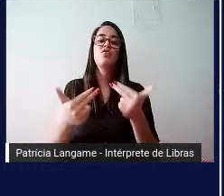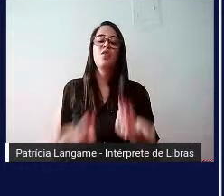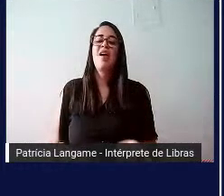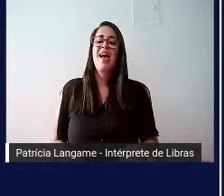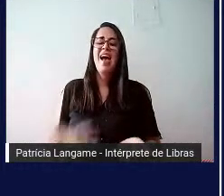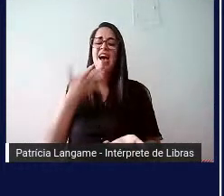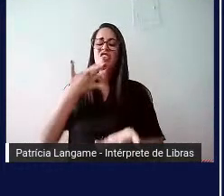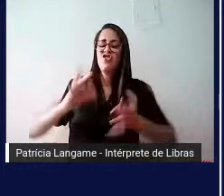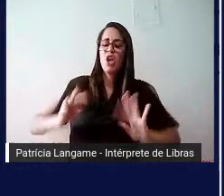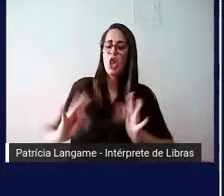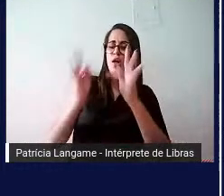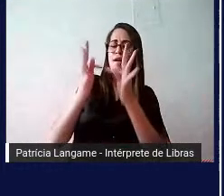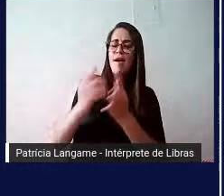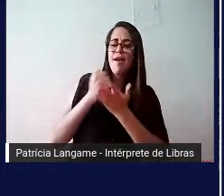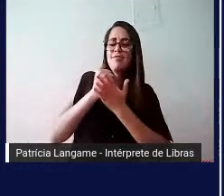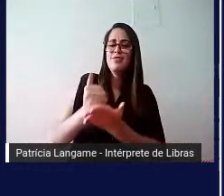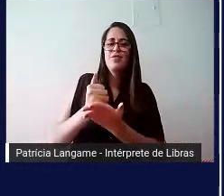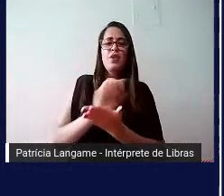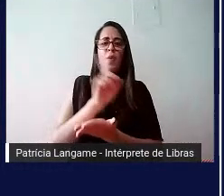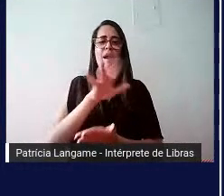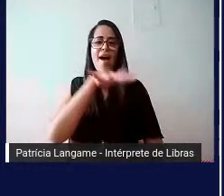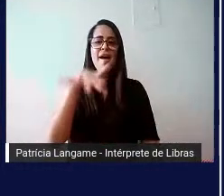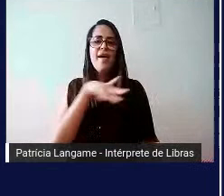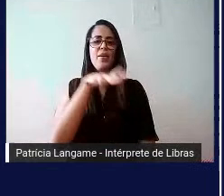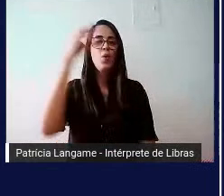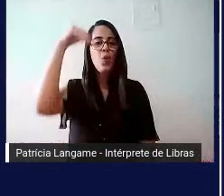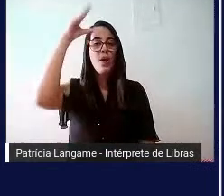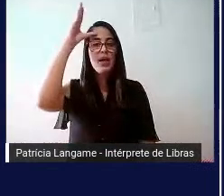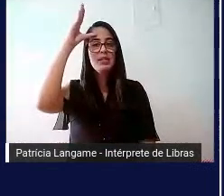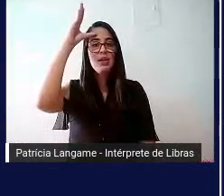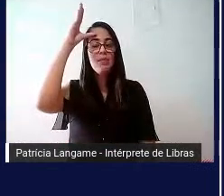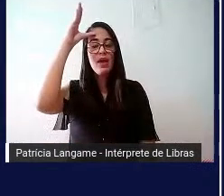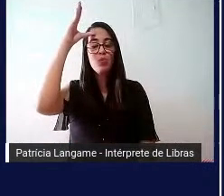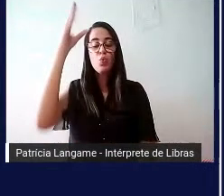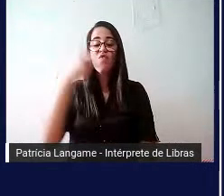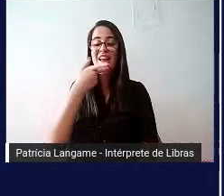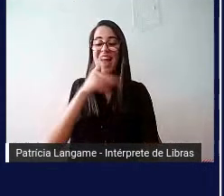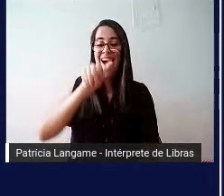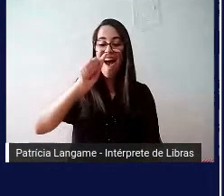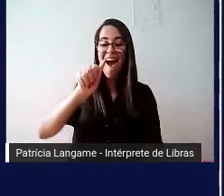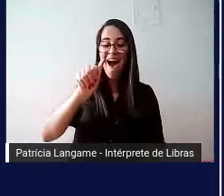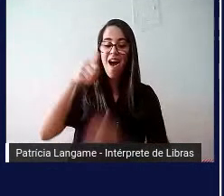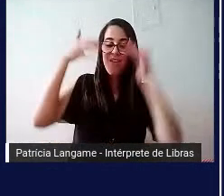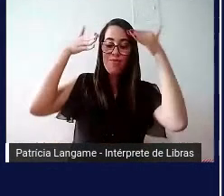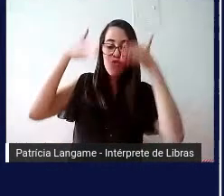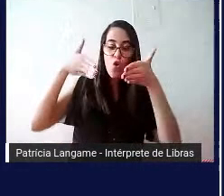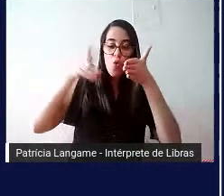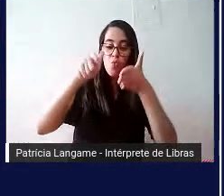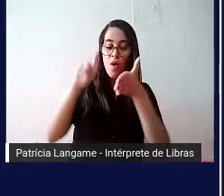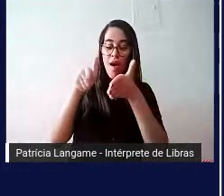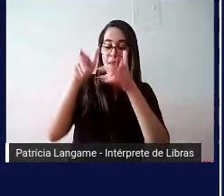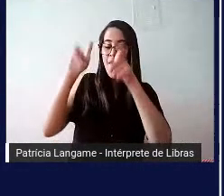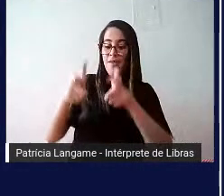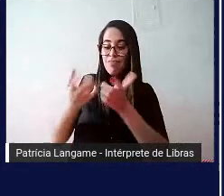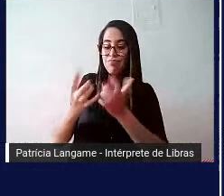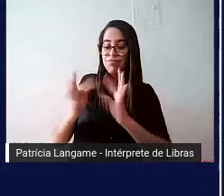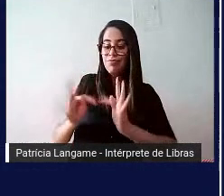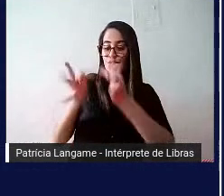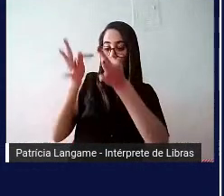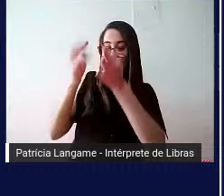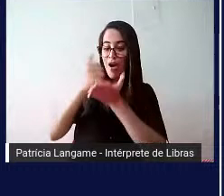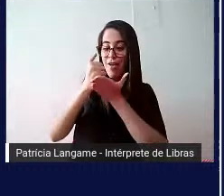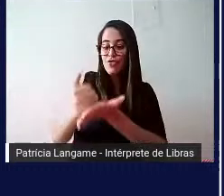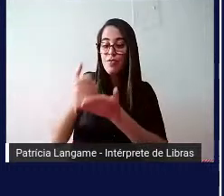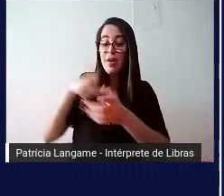tecnologias assistivas, a gente pensa como área do conhecimento. Então, a gente fala a tecnologia assistiva como campo e fala os recursos tecnológicos